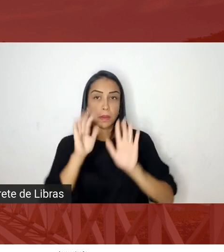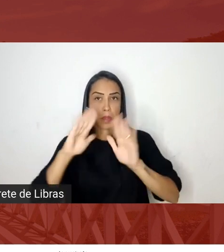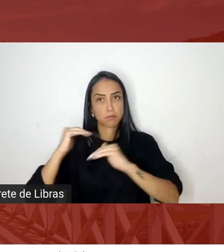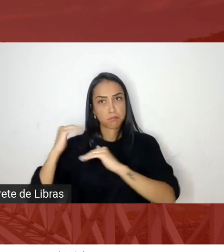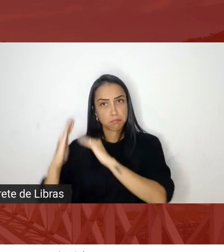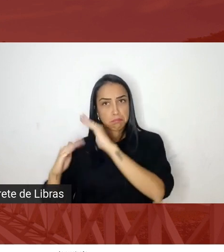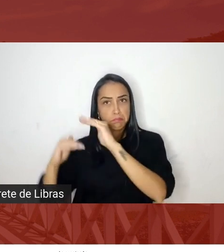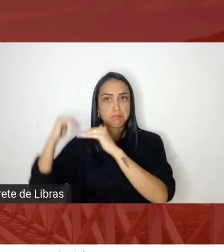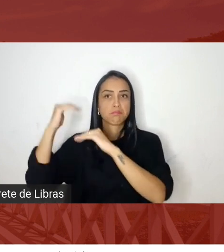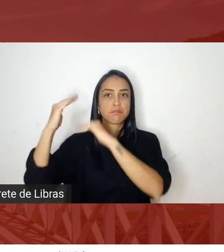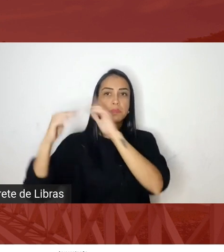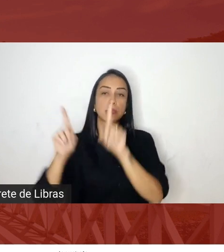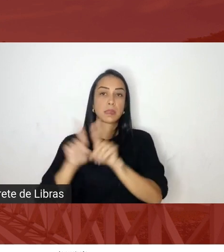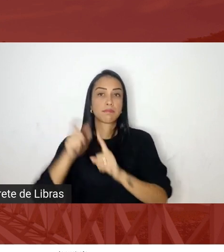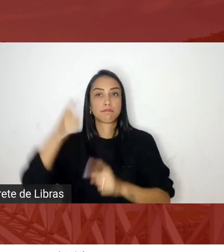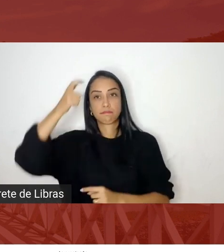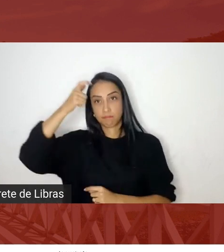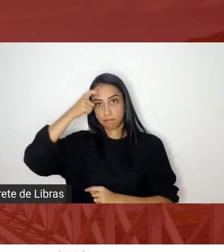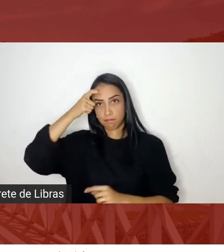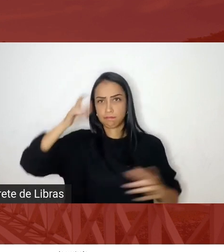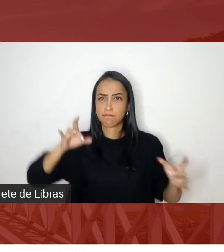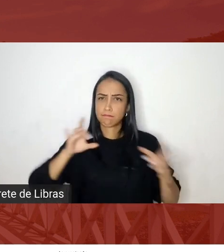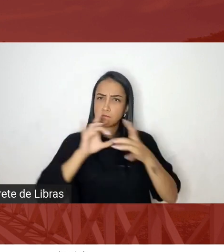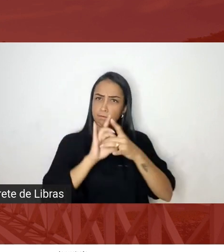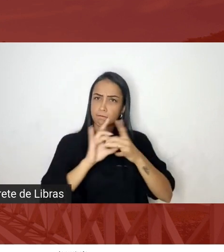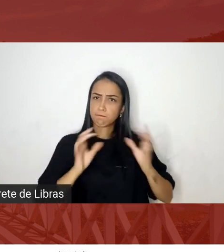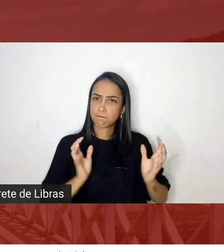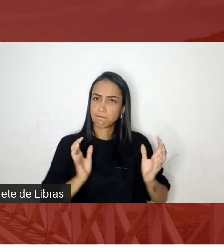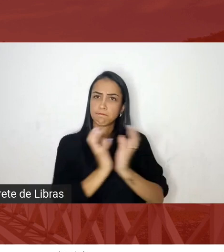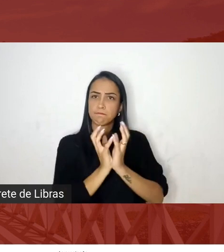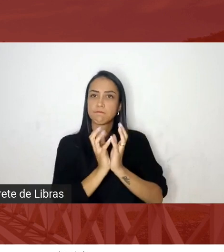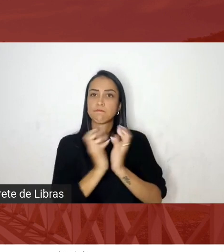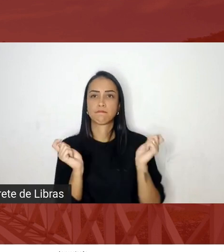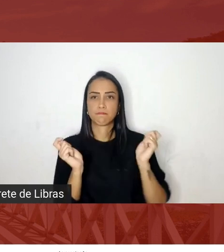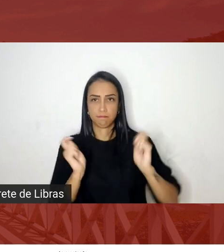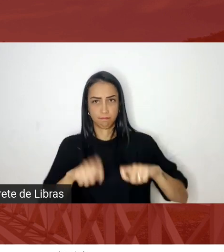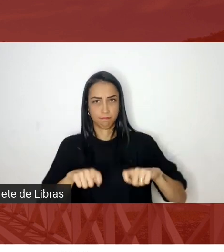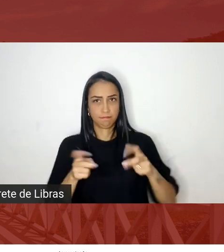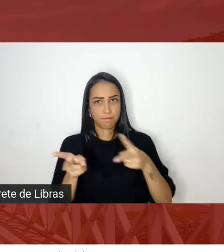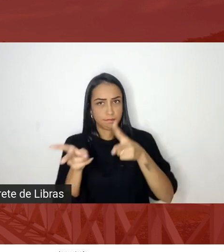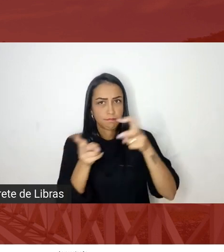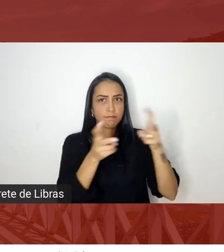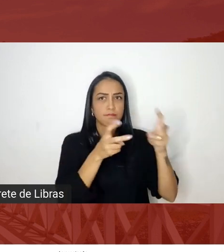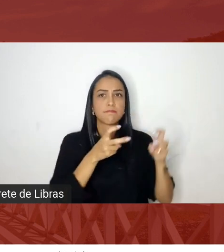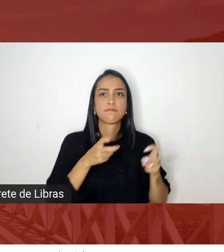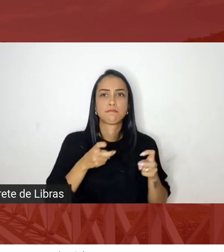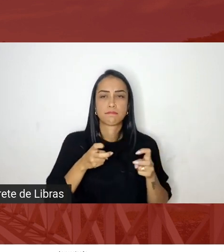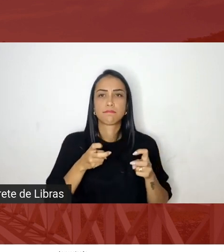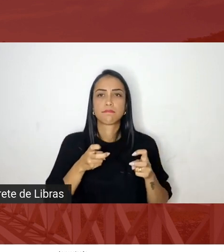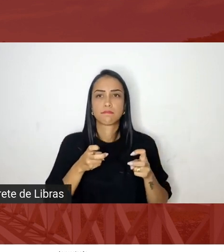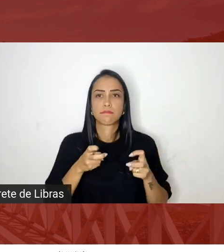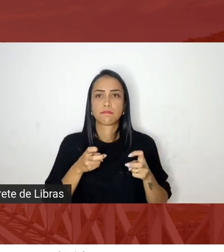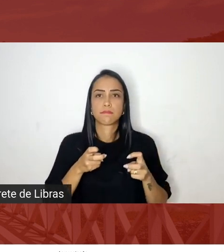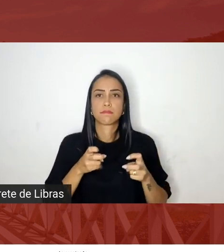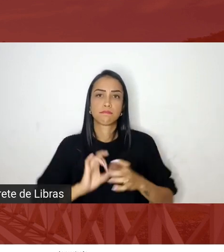mentalidade coletiva capaz de ver a diversidade e a pluralidade